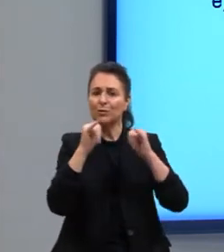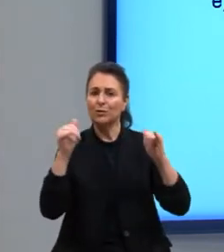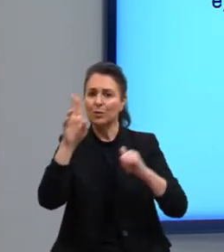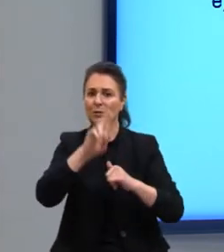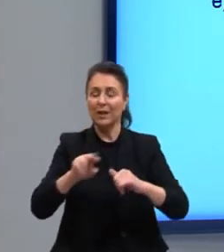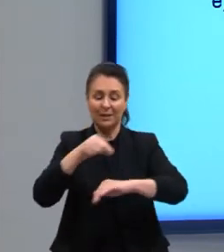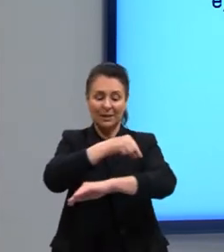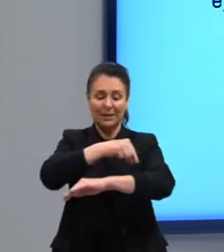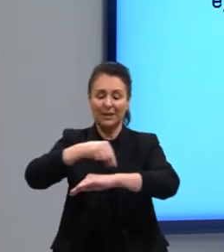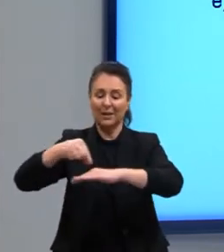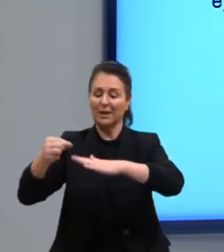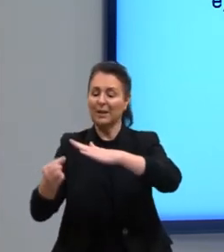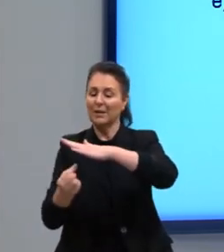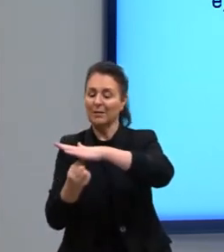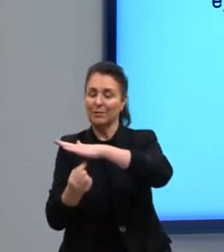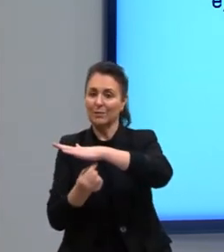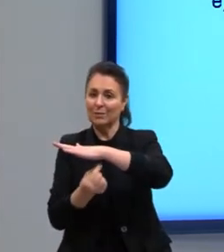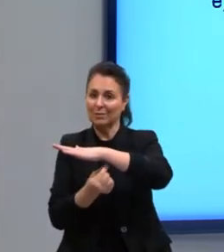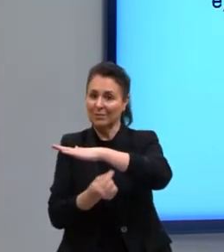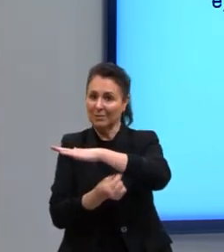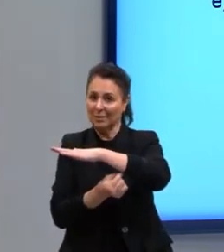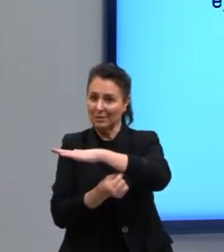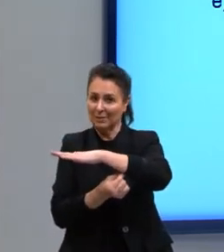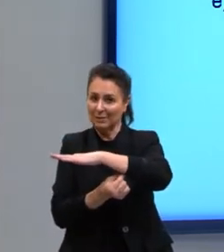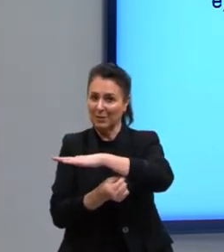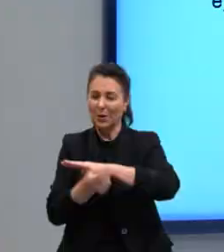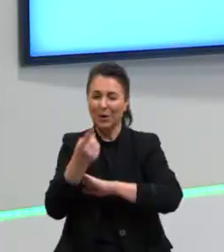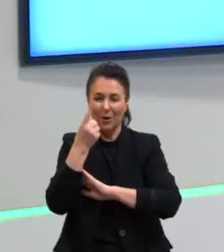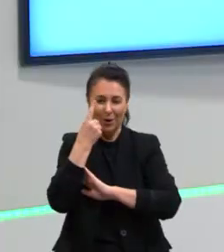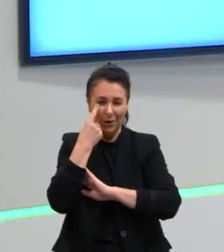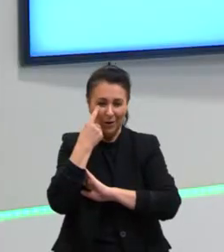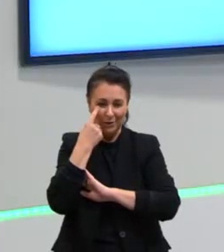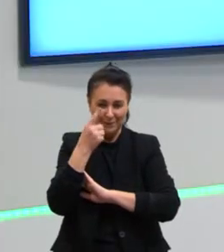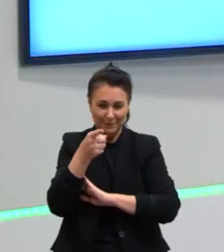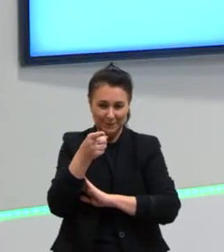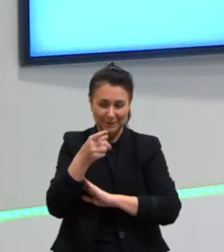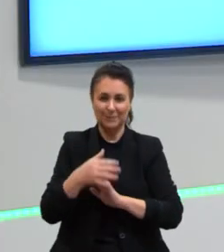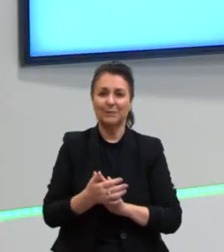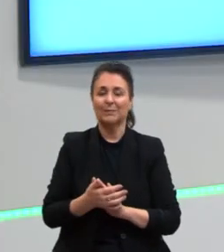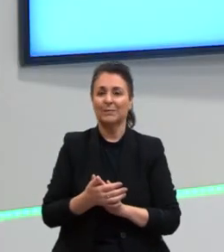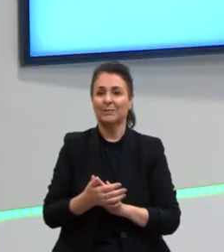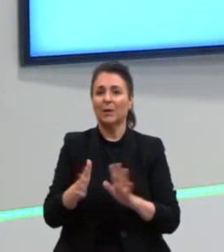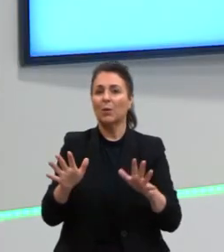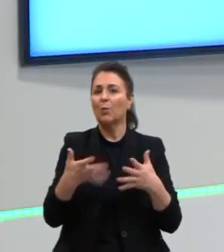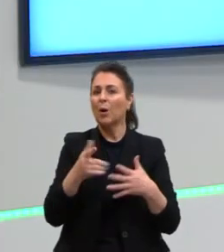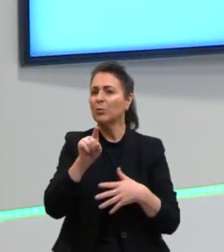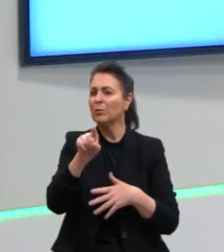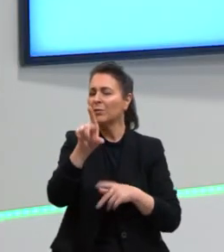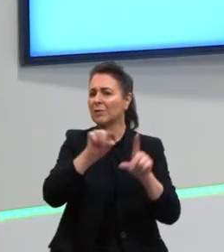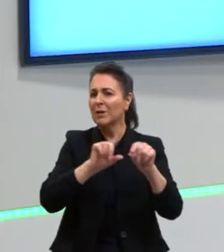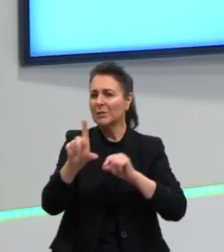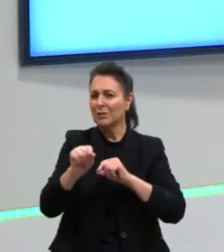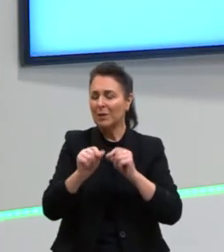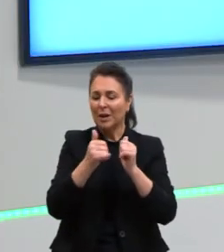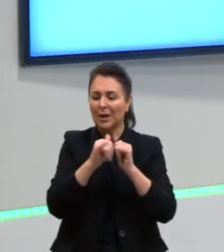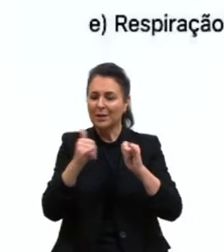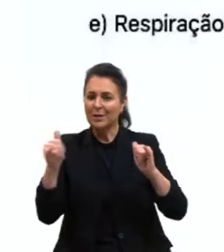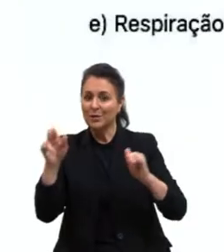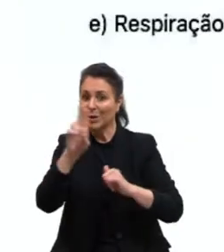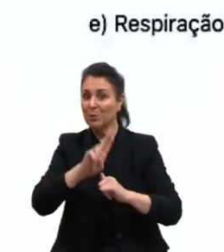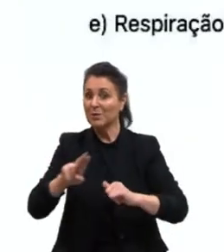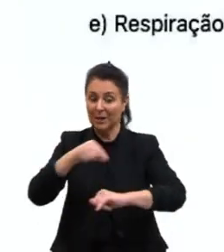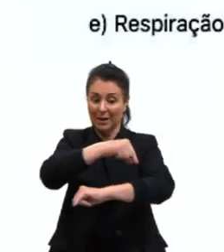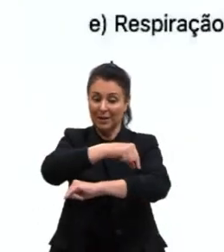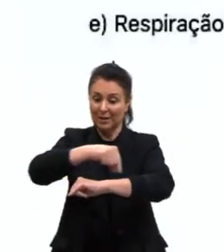quimiosíntese. E aí, vamos ver se vocês entenderam sobre a quimiosíntese. Qual é a alternativa, então, que indica a fonte de energia utilizada na